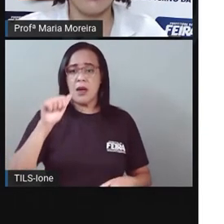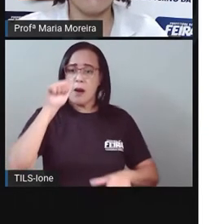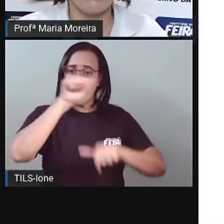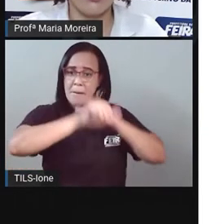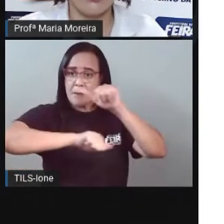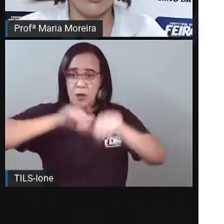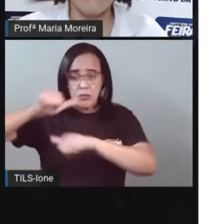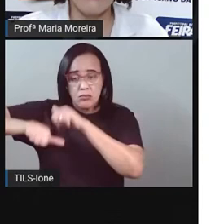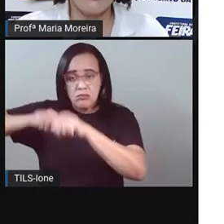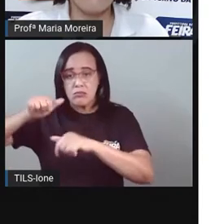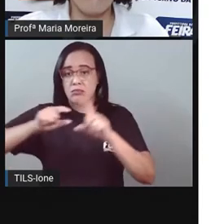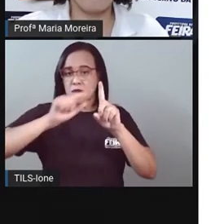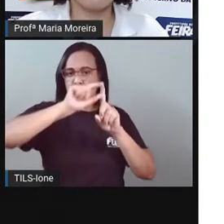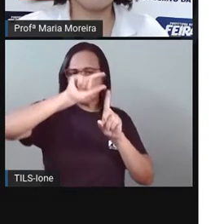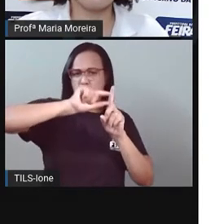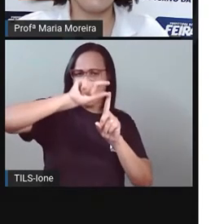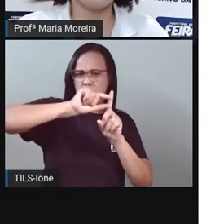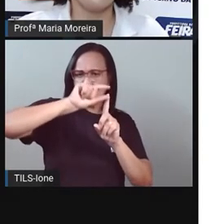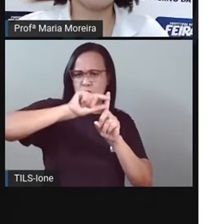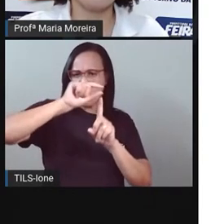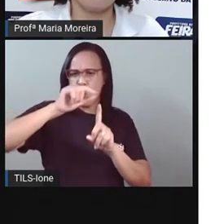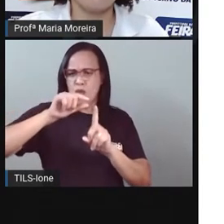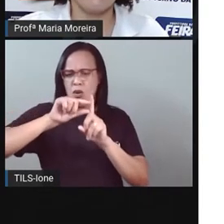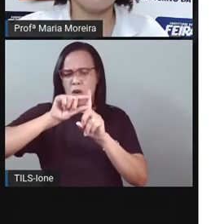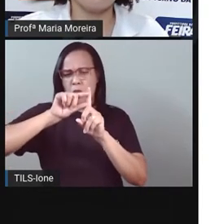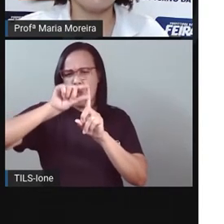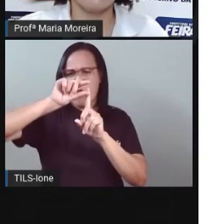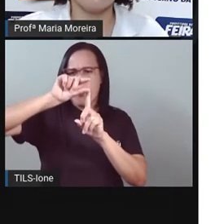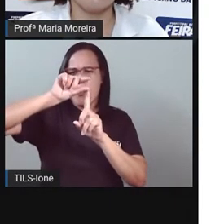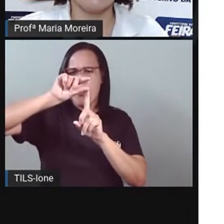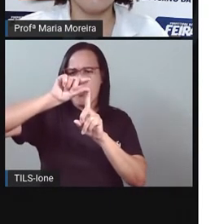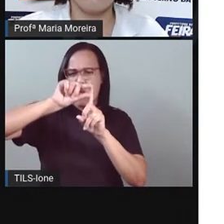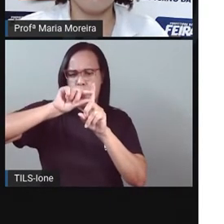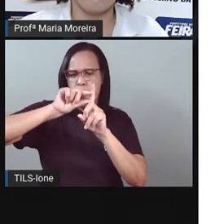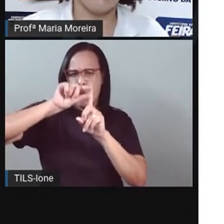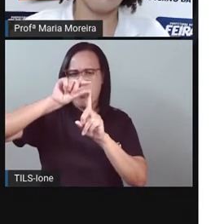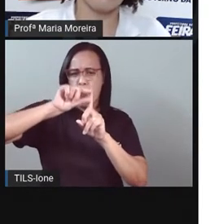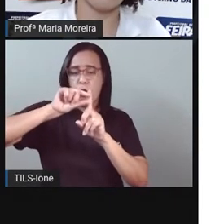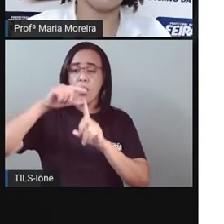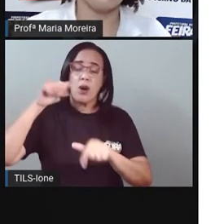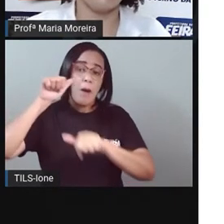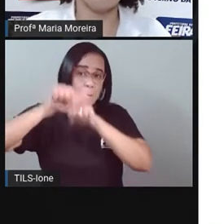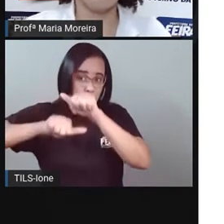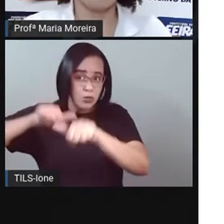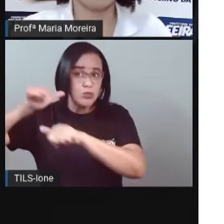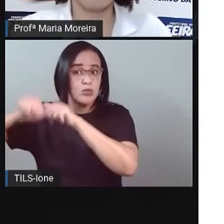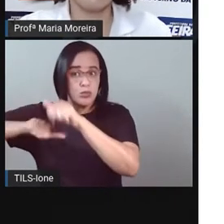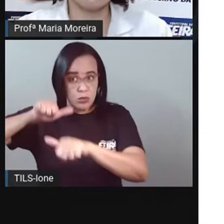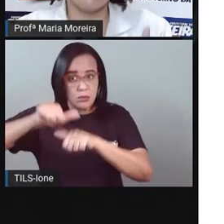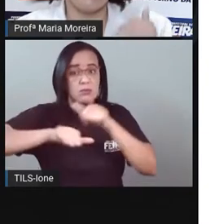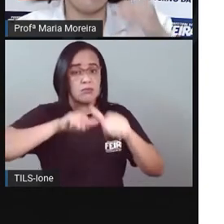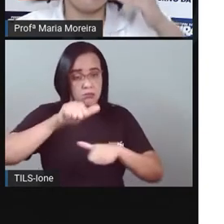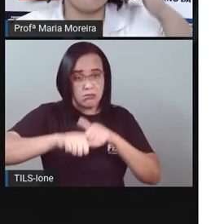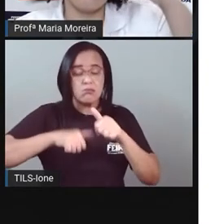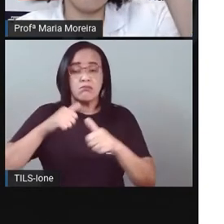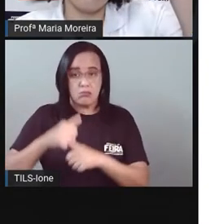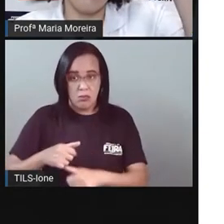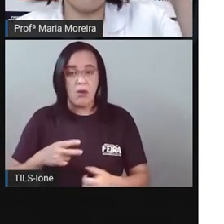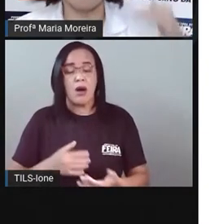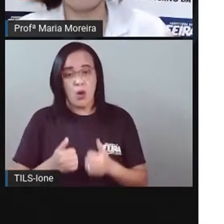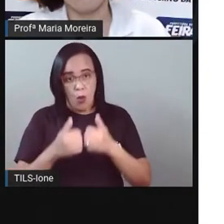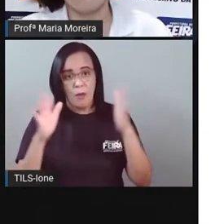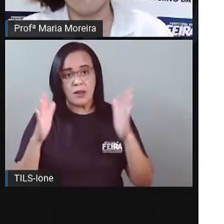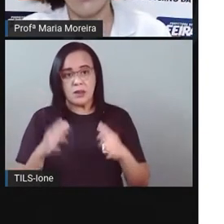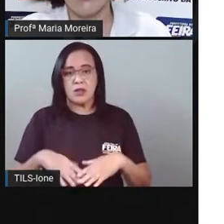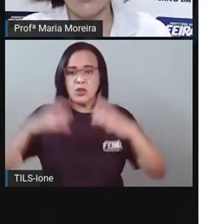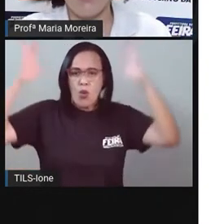temperaturas, né? E um aumento gradativo aí Dos índices pluviométricos Então Começa aí a chover